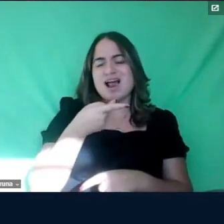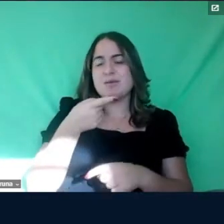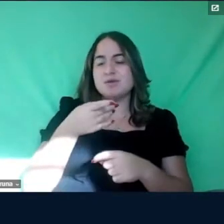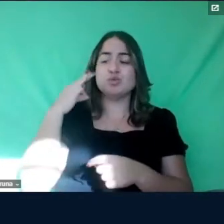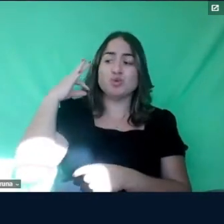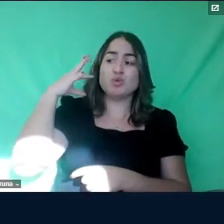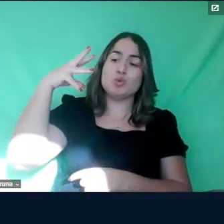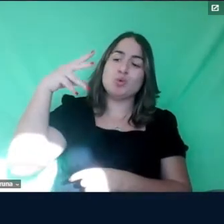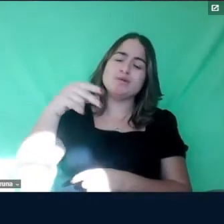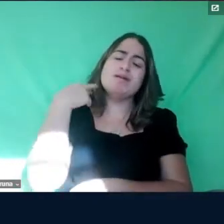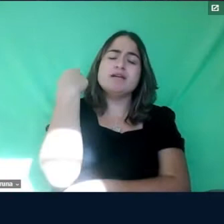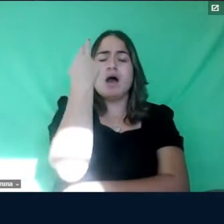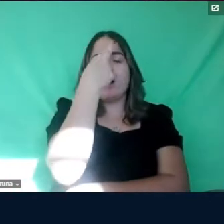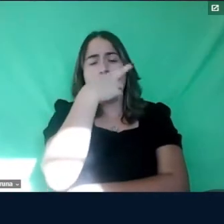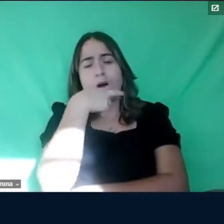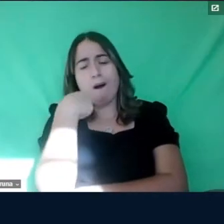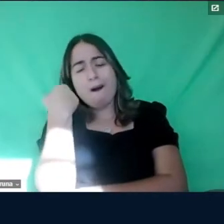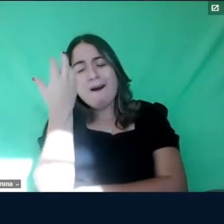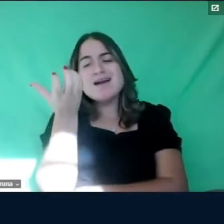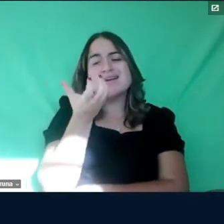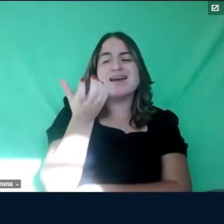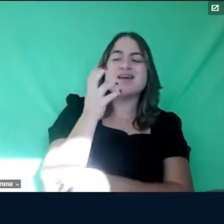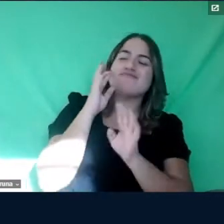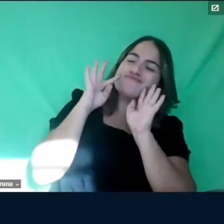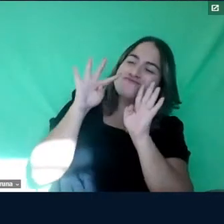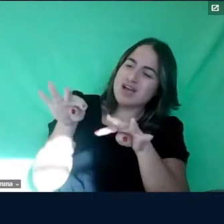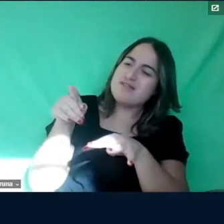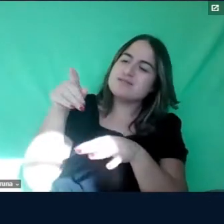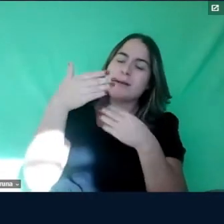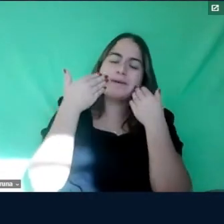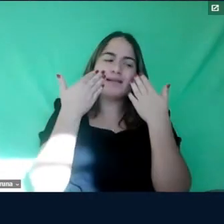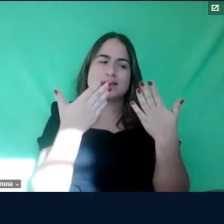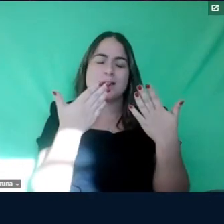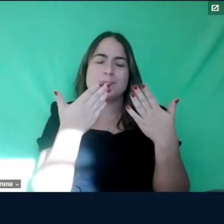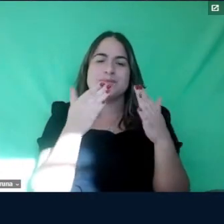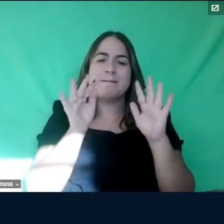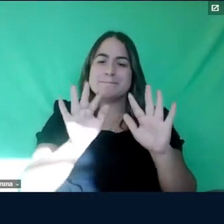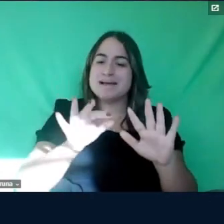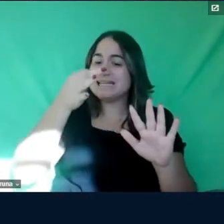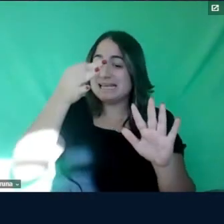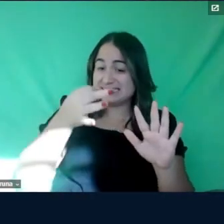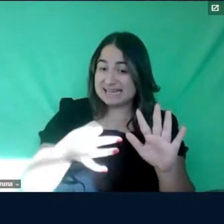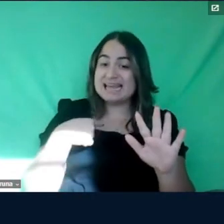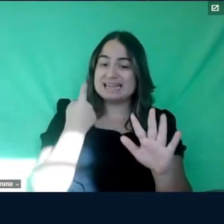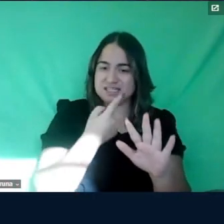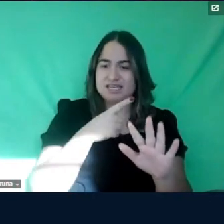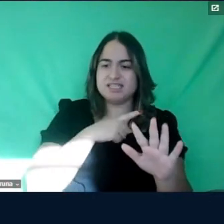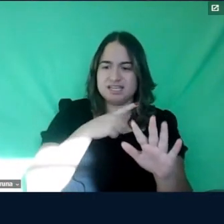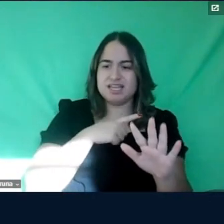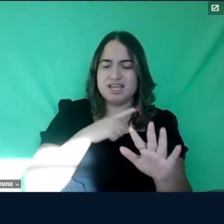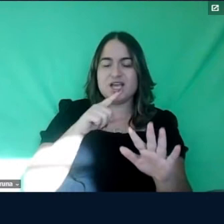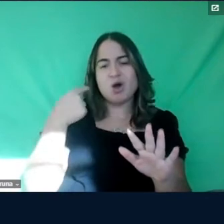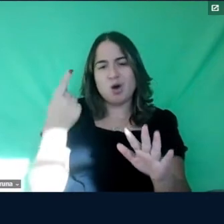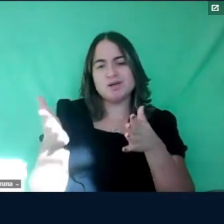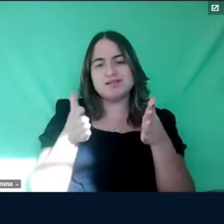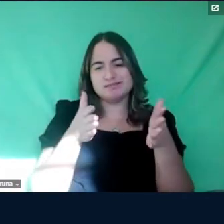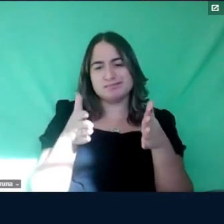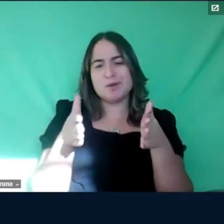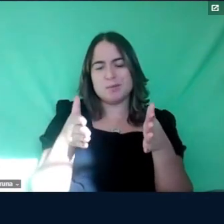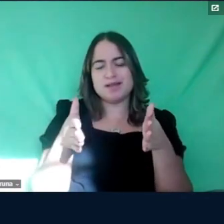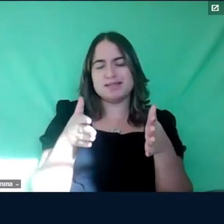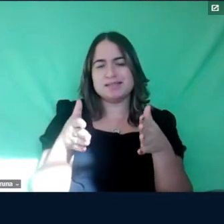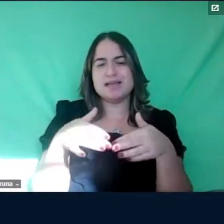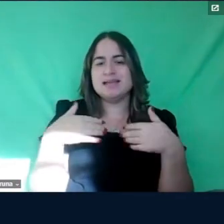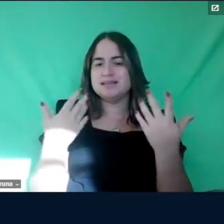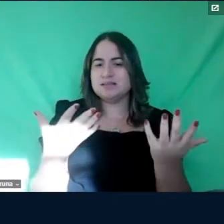aqui horas querendo ouvir mais de você, mas com certeza nós teremos outras oportunidades, então